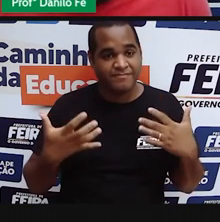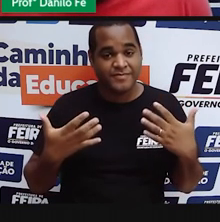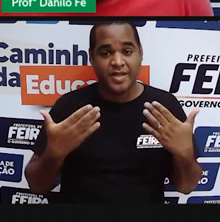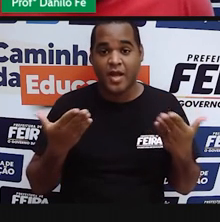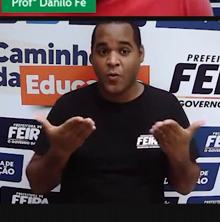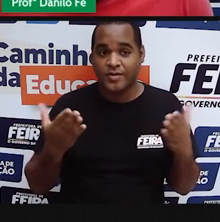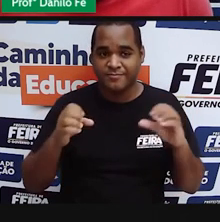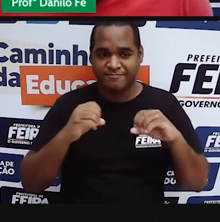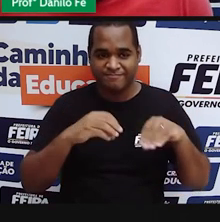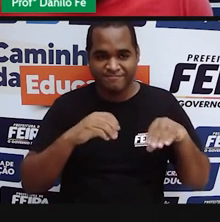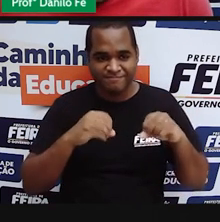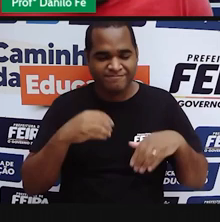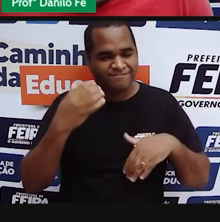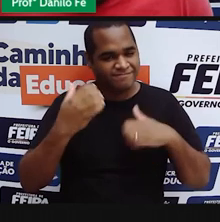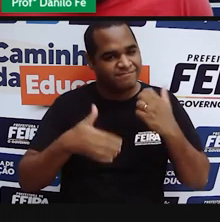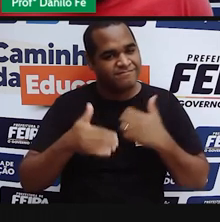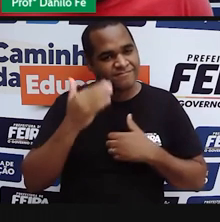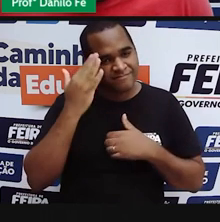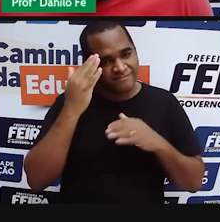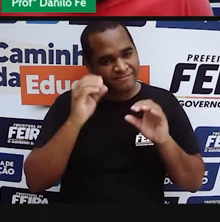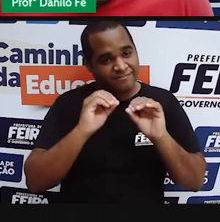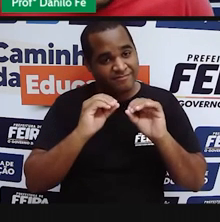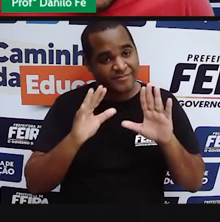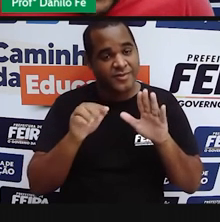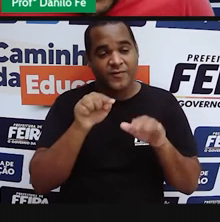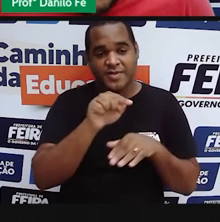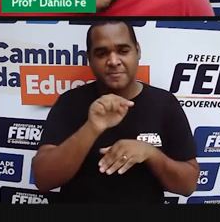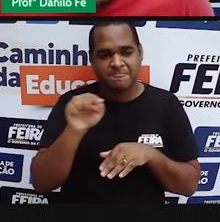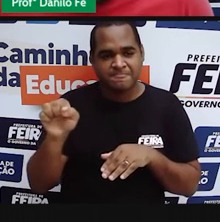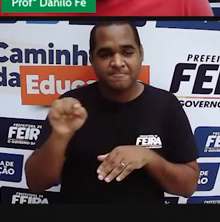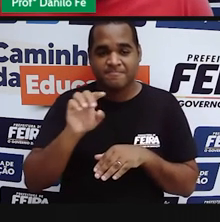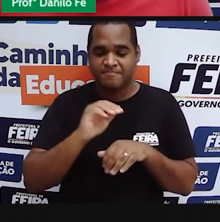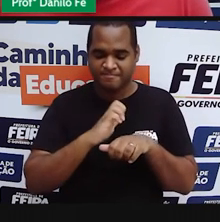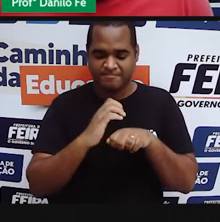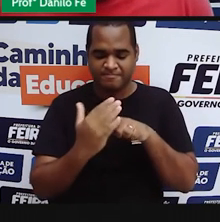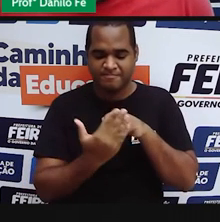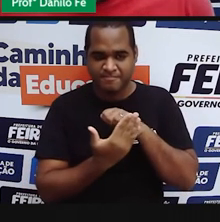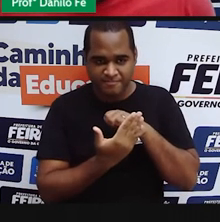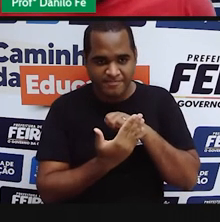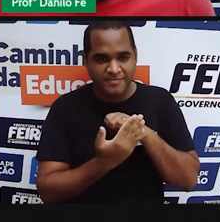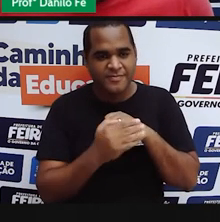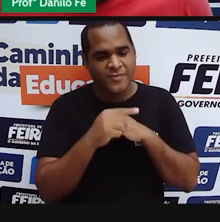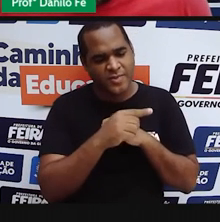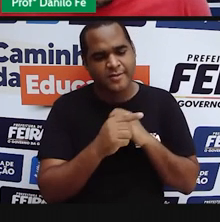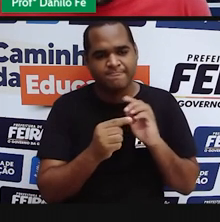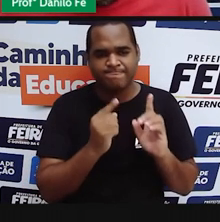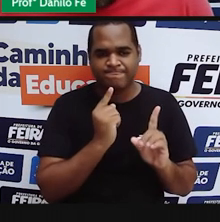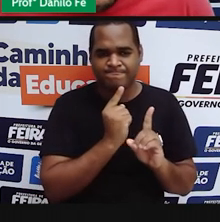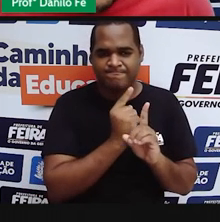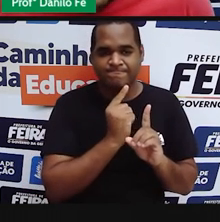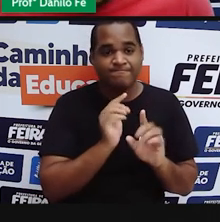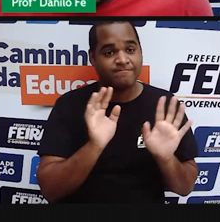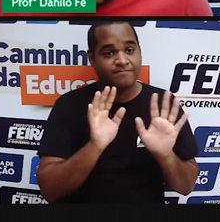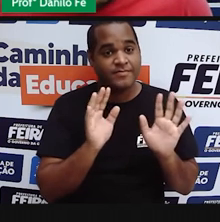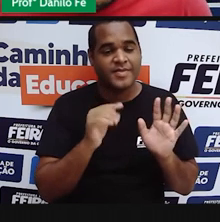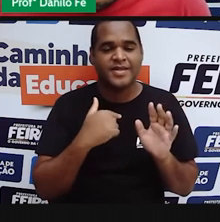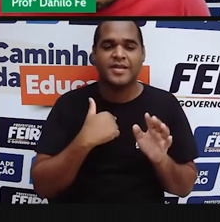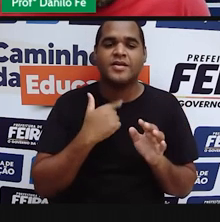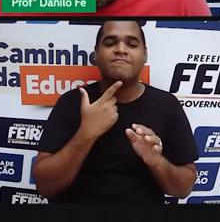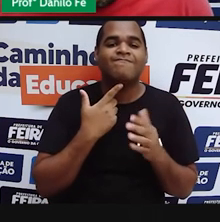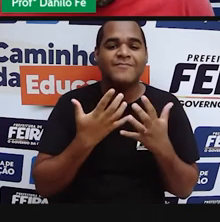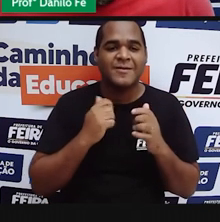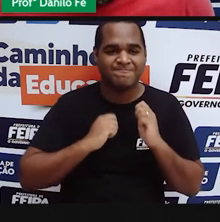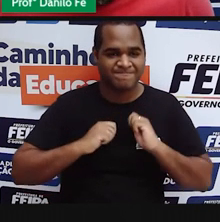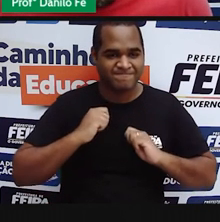aula de hoje. Eu deixo o meu abraço para vocês. Espero que fiquem bem. Espero que a pandemia não encontre